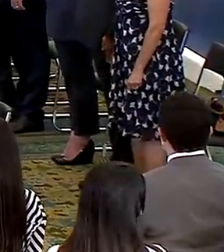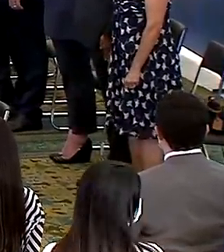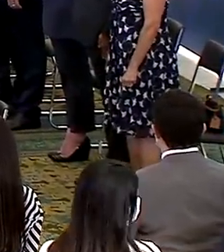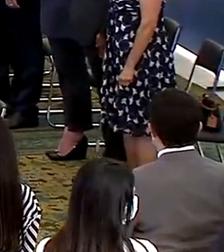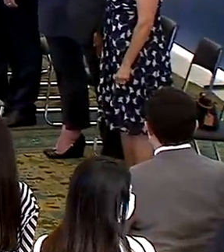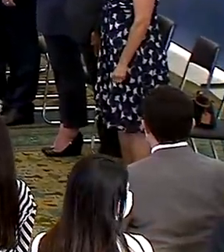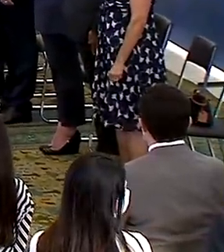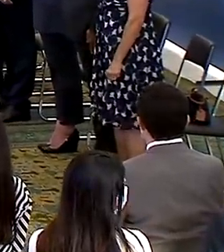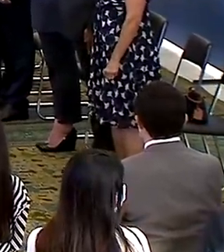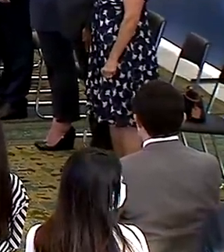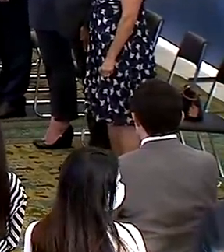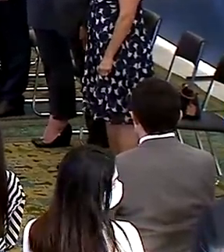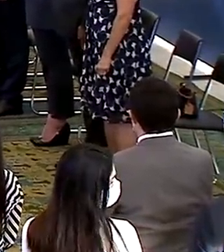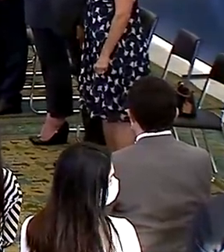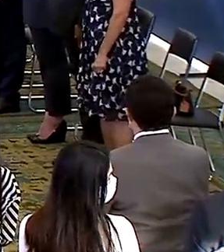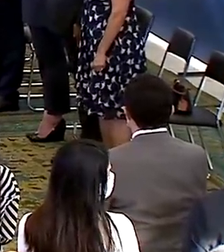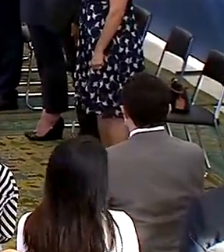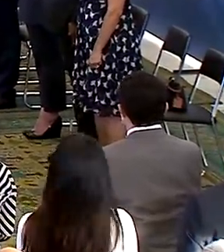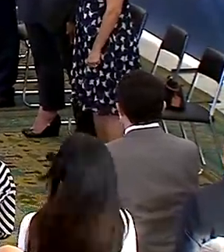A gente